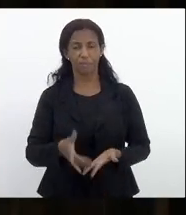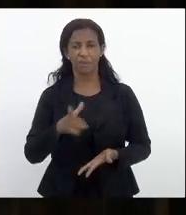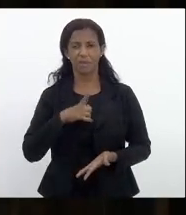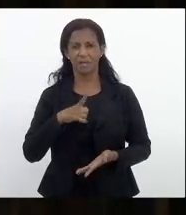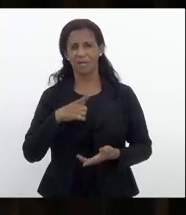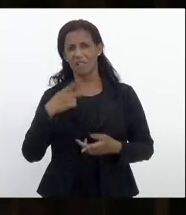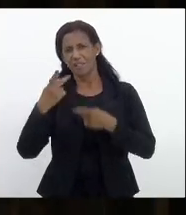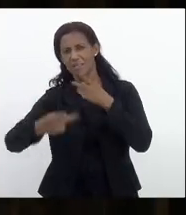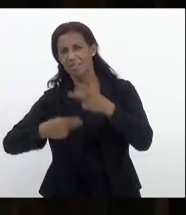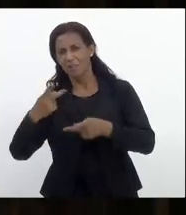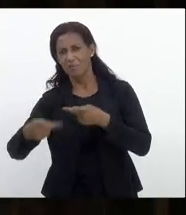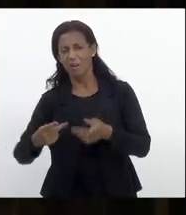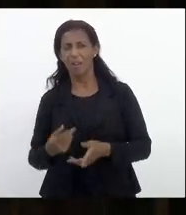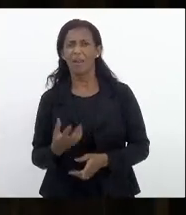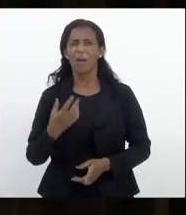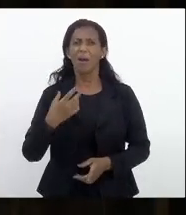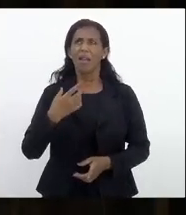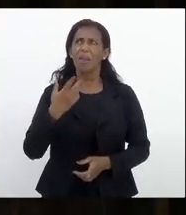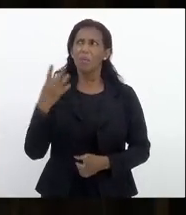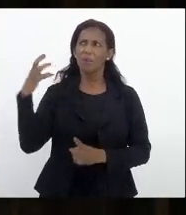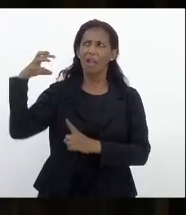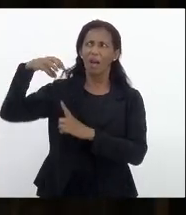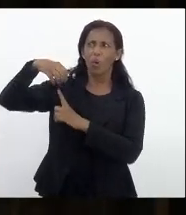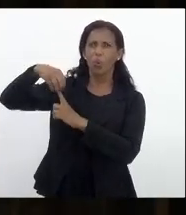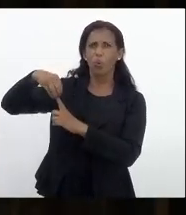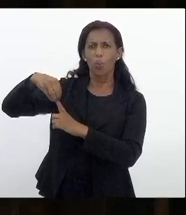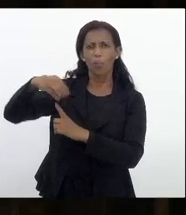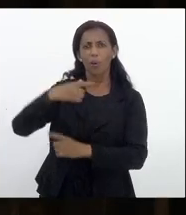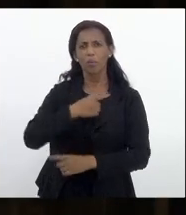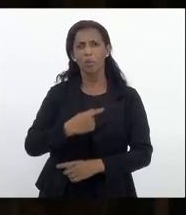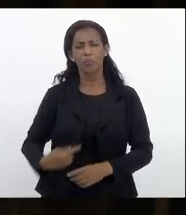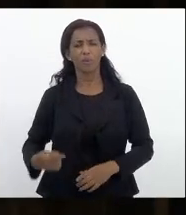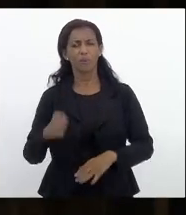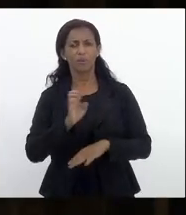narrativa é colocar a culpa no governo do estado sobre isso